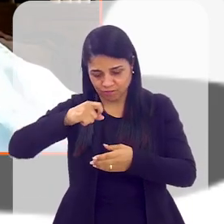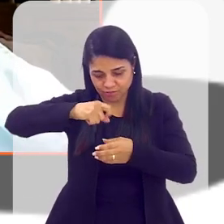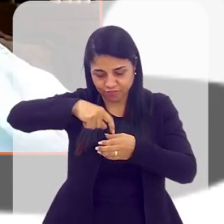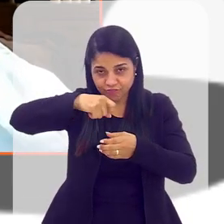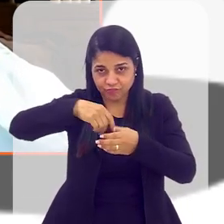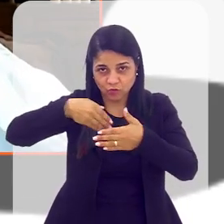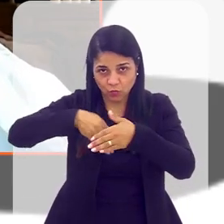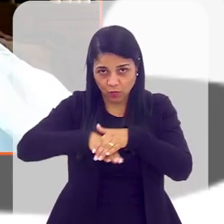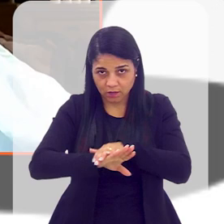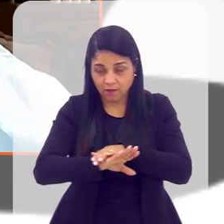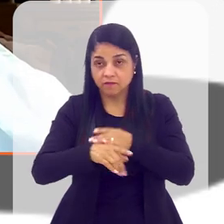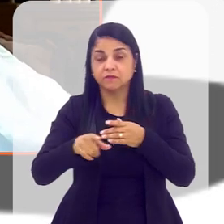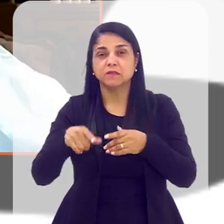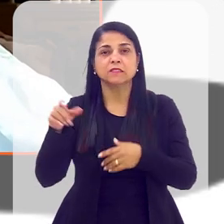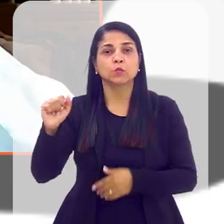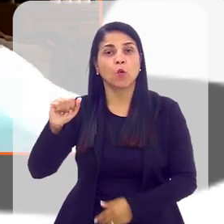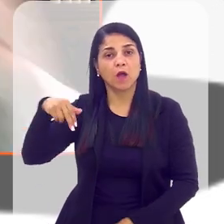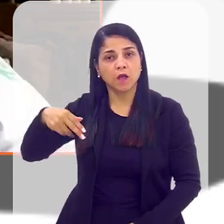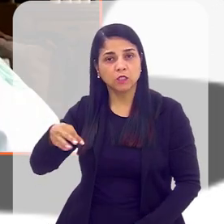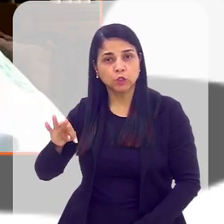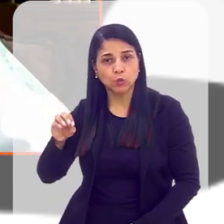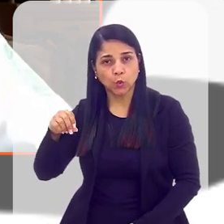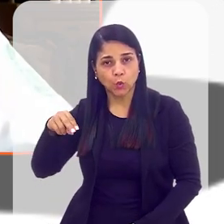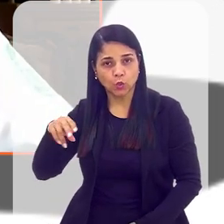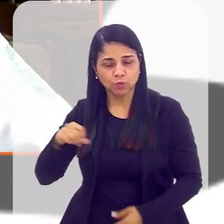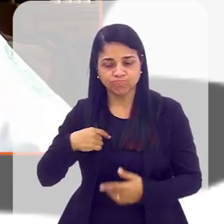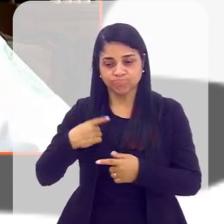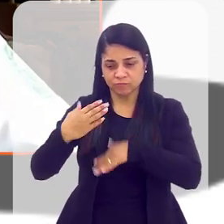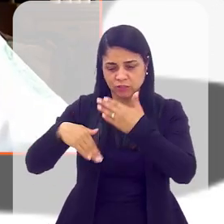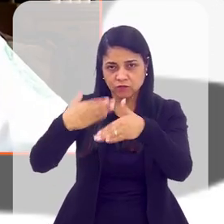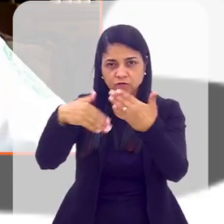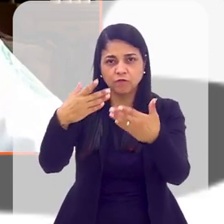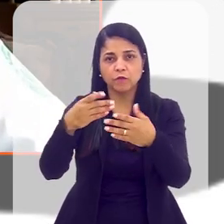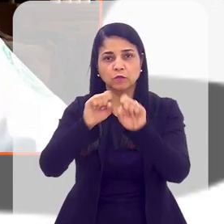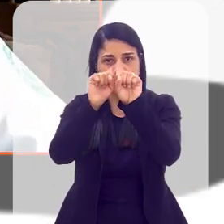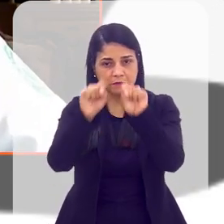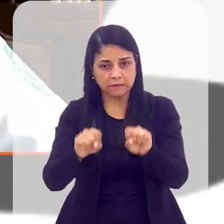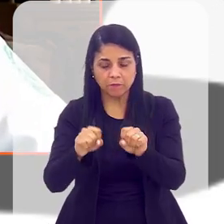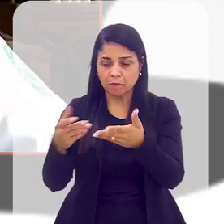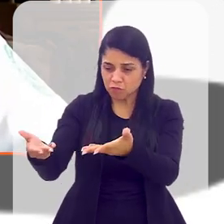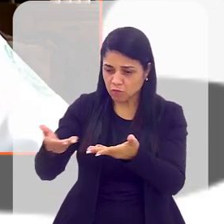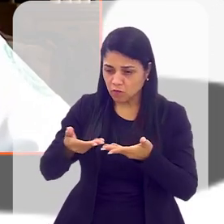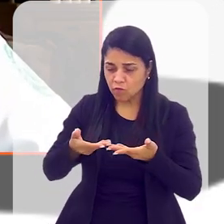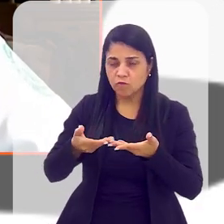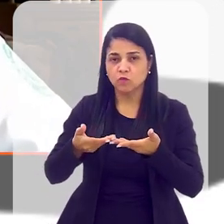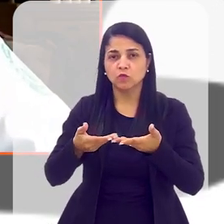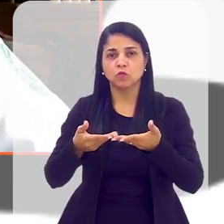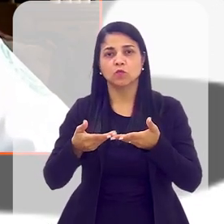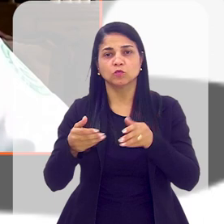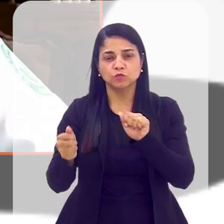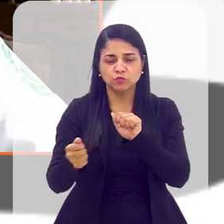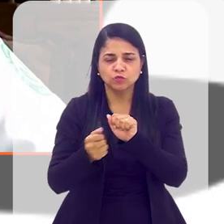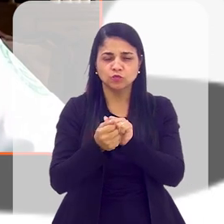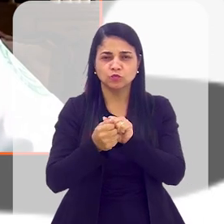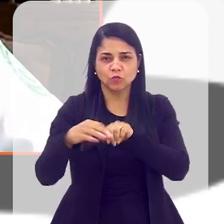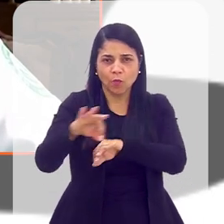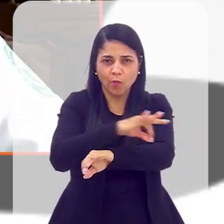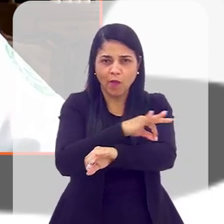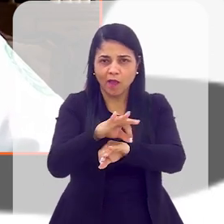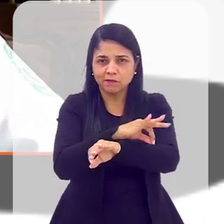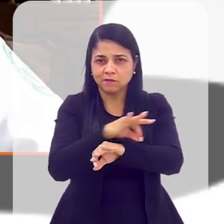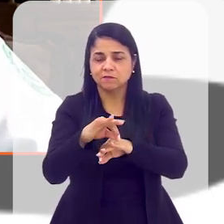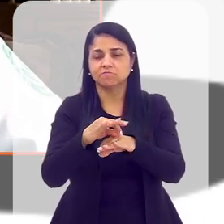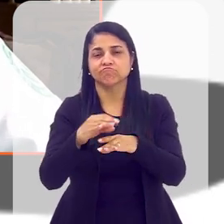o seu Antônio desenvolveu o sistema e a partir daí começamos a trabalhar. Me convidaram para trabalhar como arquiteto responsável